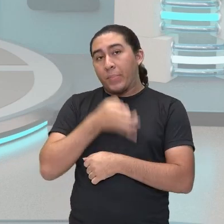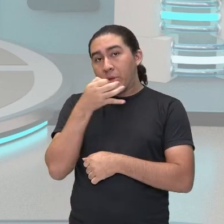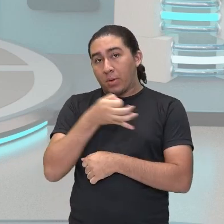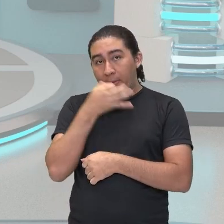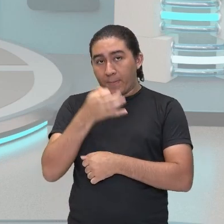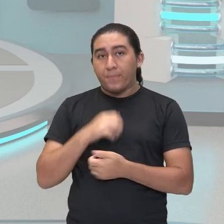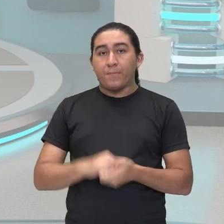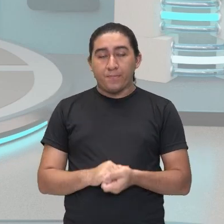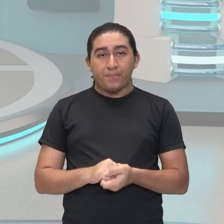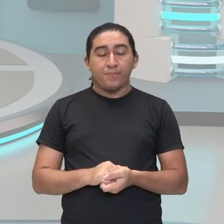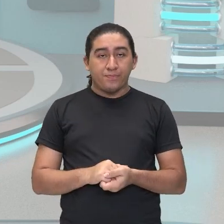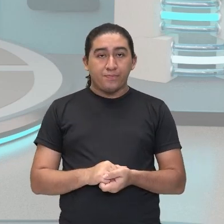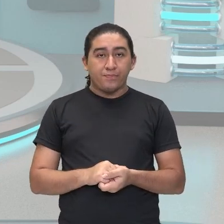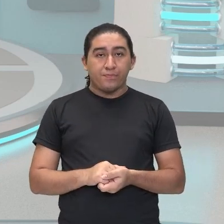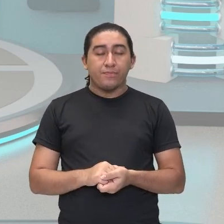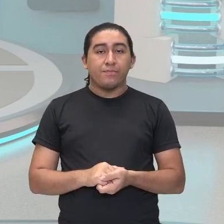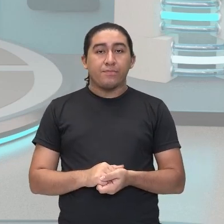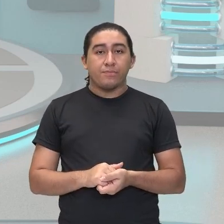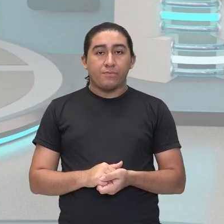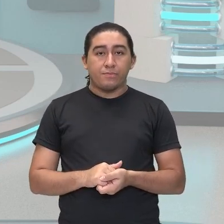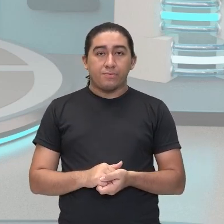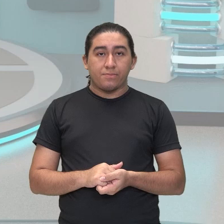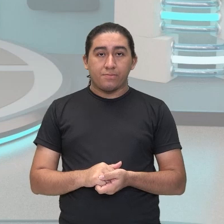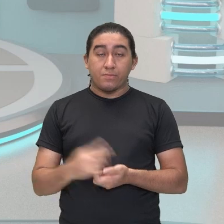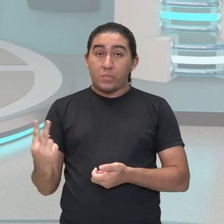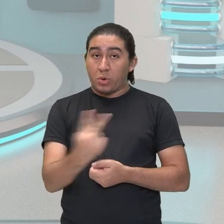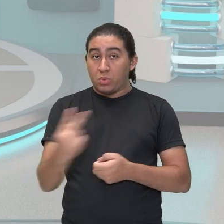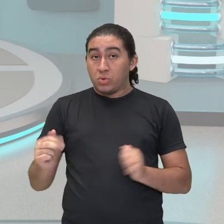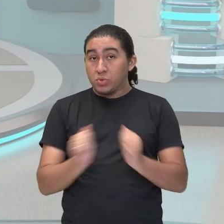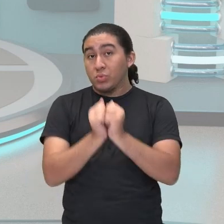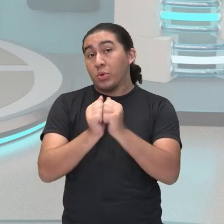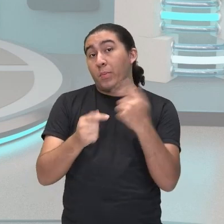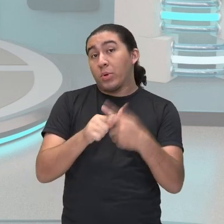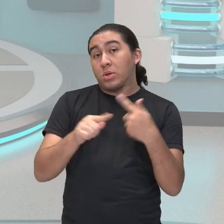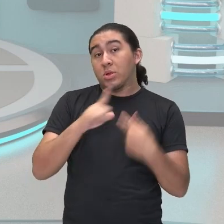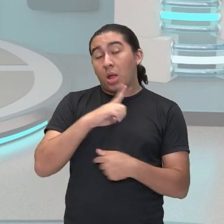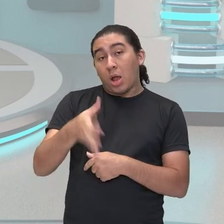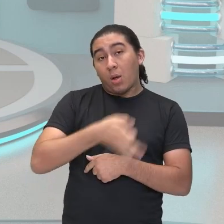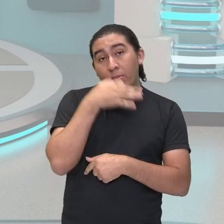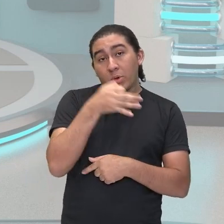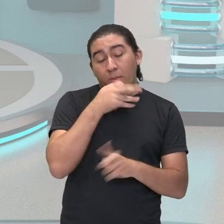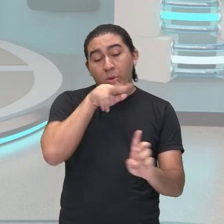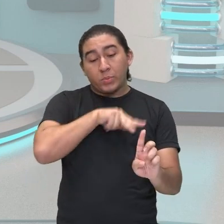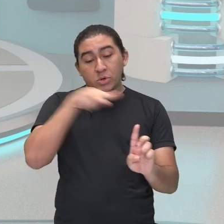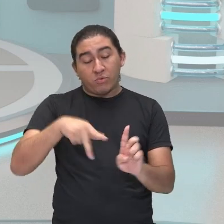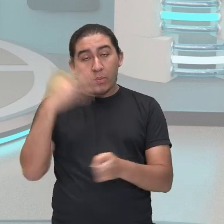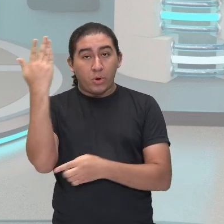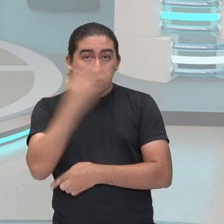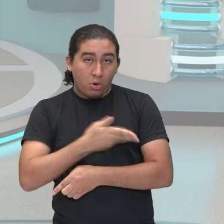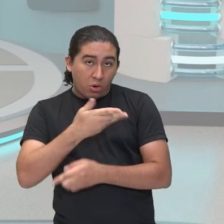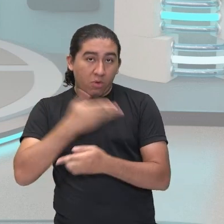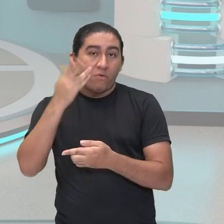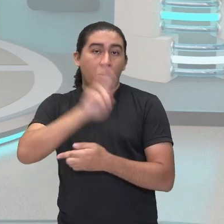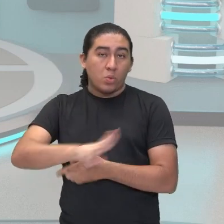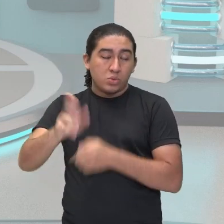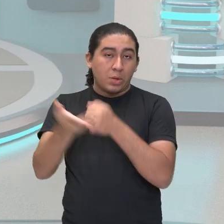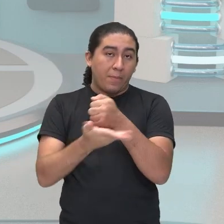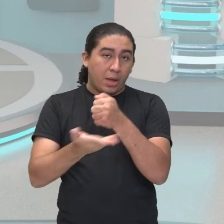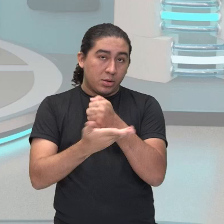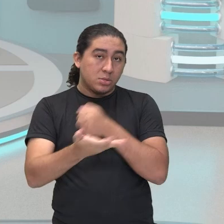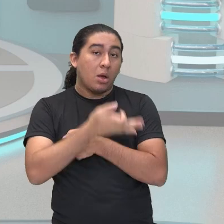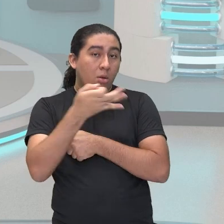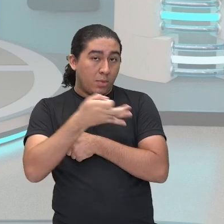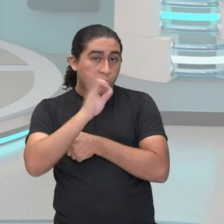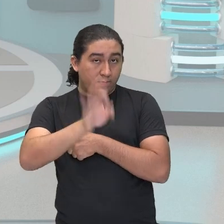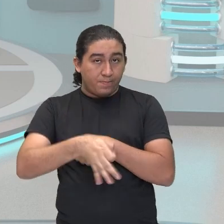dissertativo argumentativo porque você terá um ponto de vista que será defendido com argumentos,